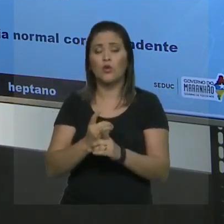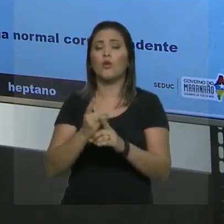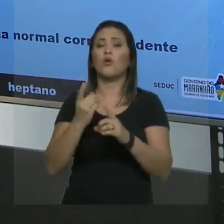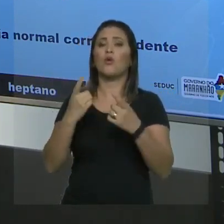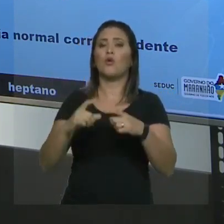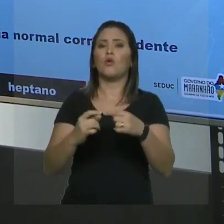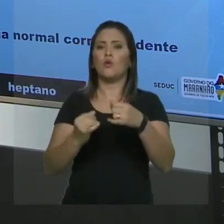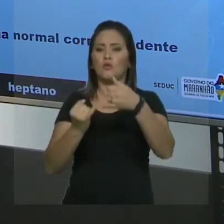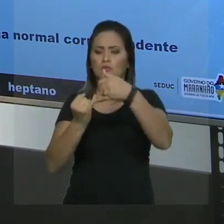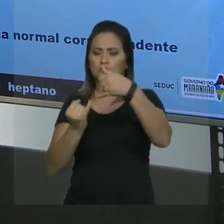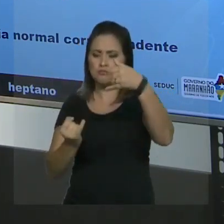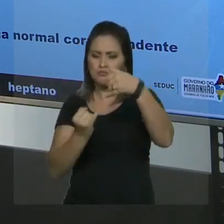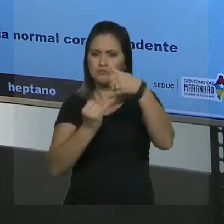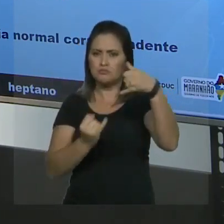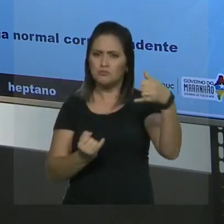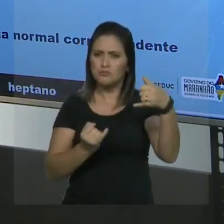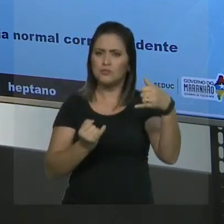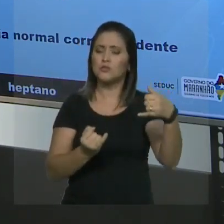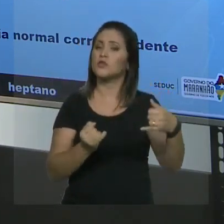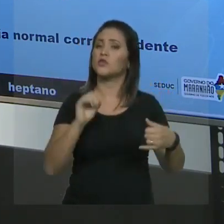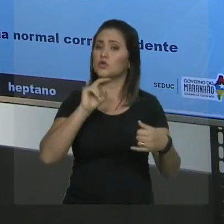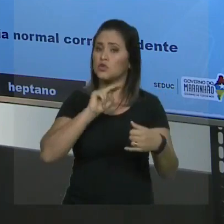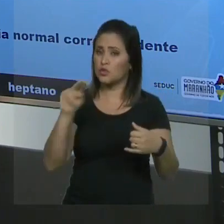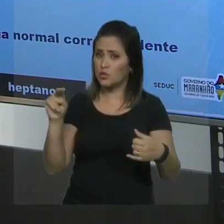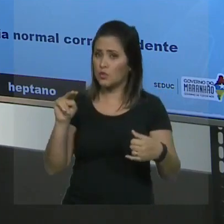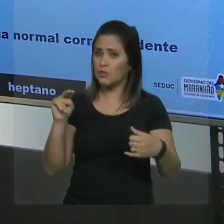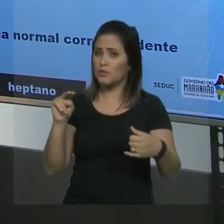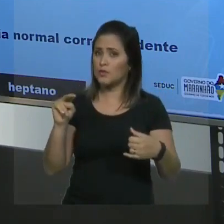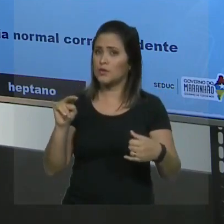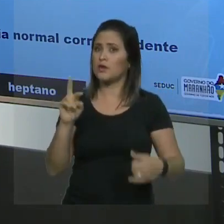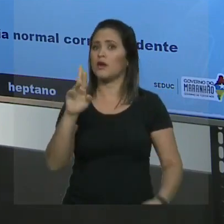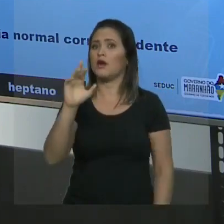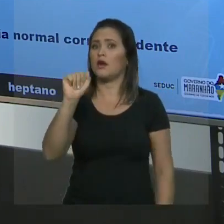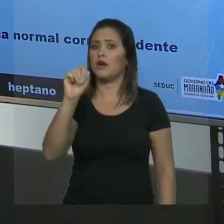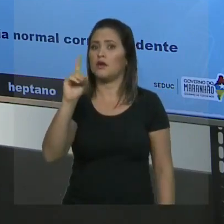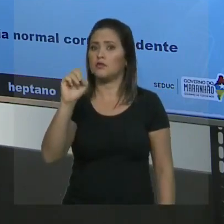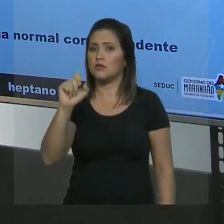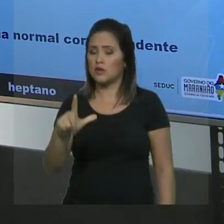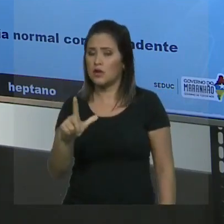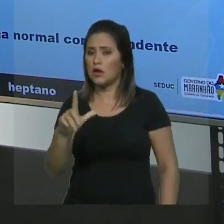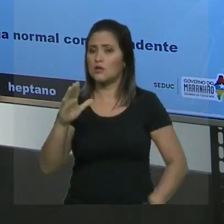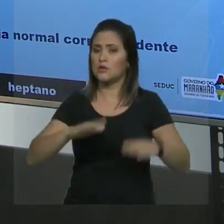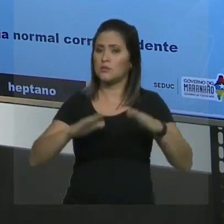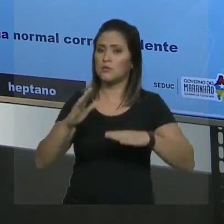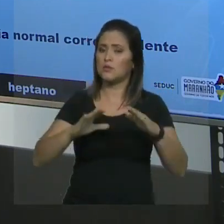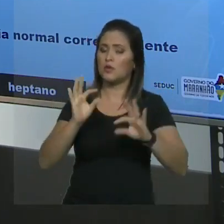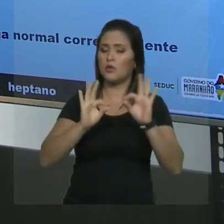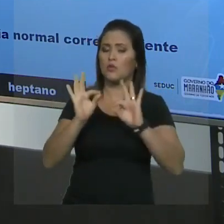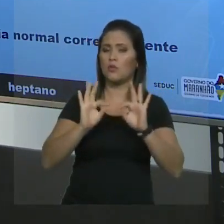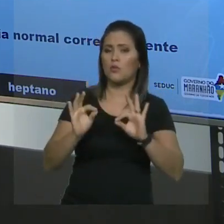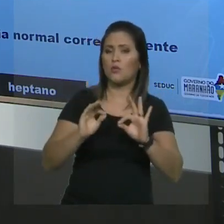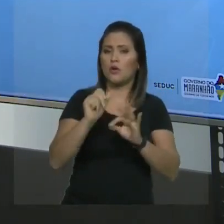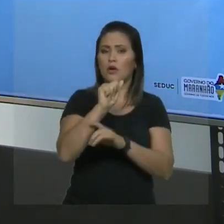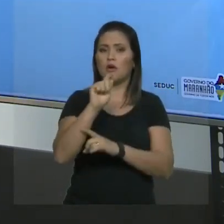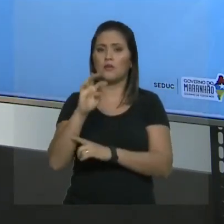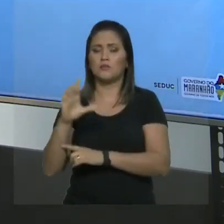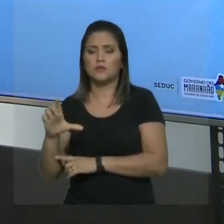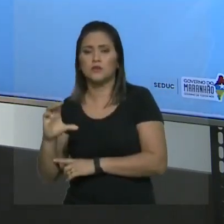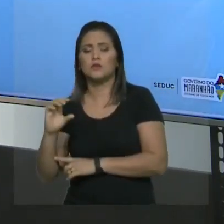Indica a posição e os radicais por ordem alfabética, depois a cadeia principal. Tudo bem? Vamos fazer outro exemplo?